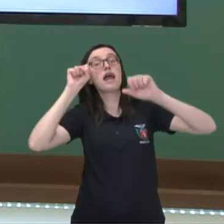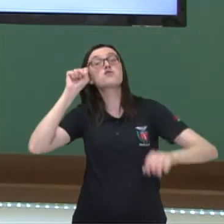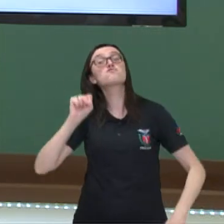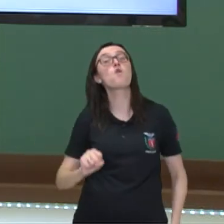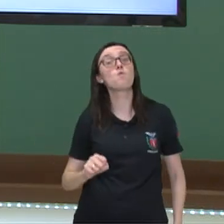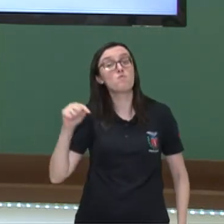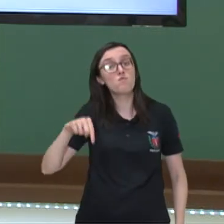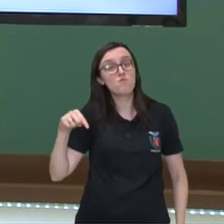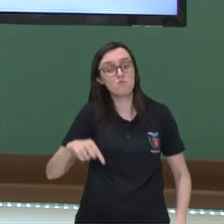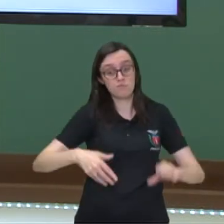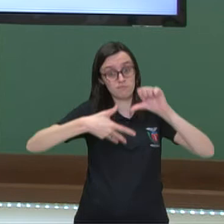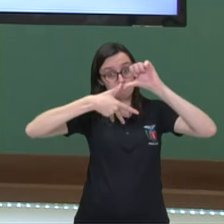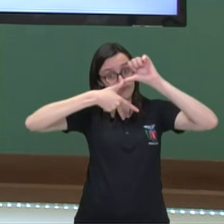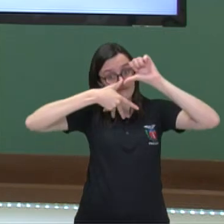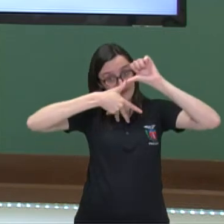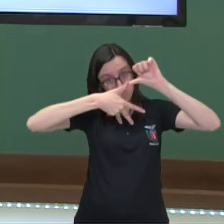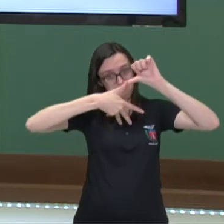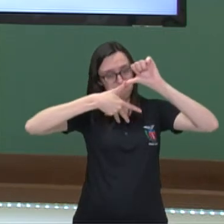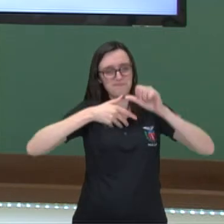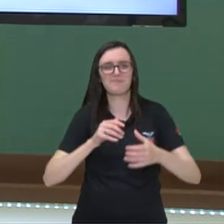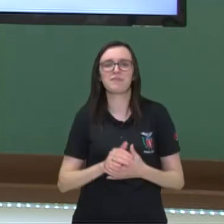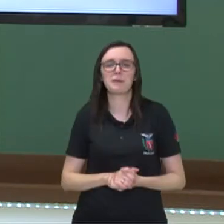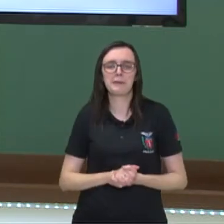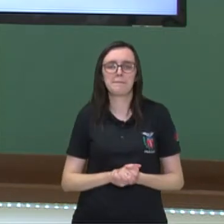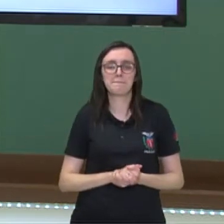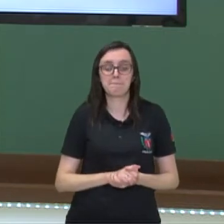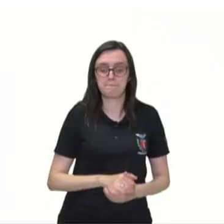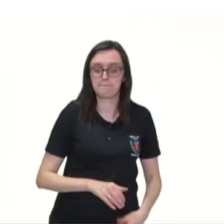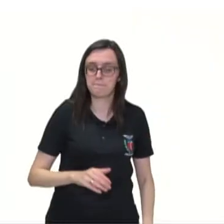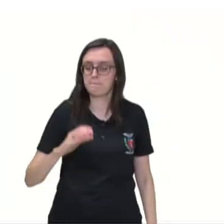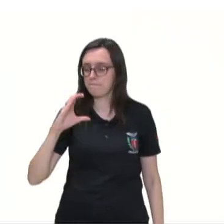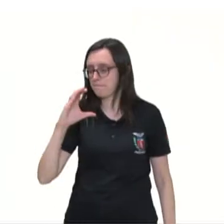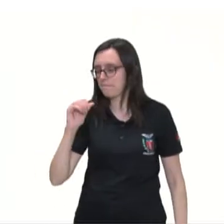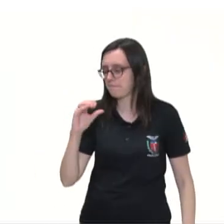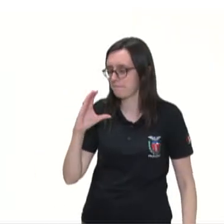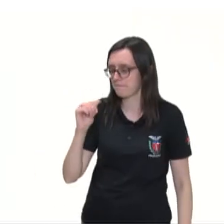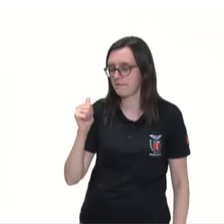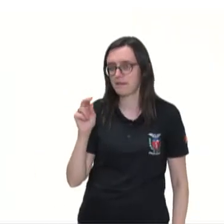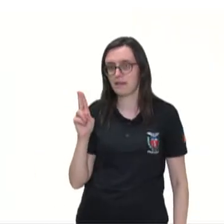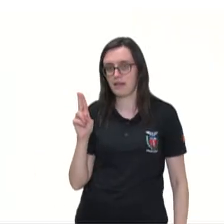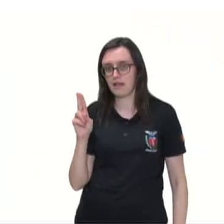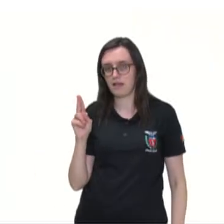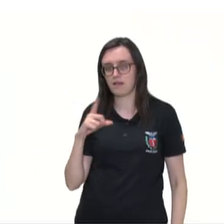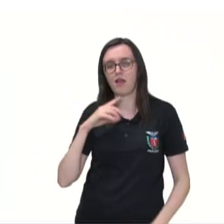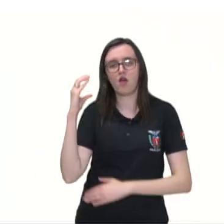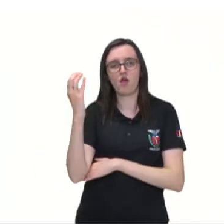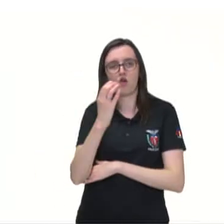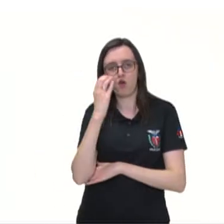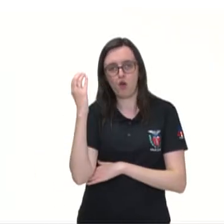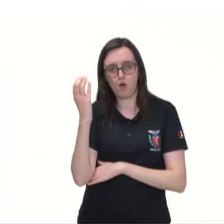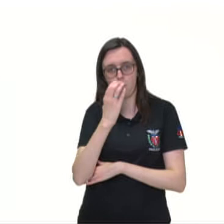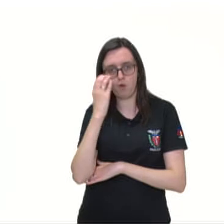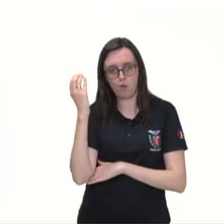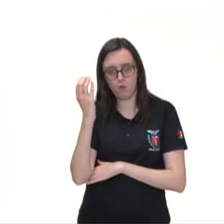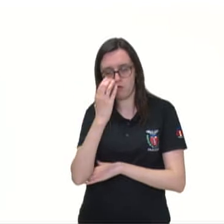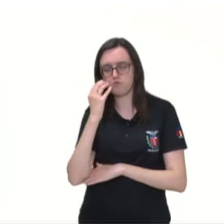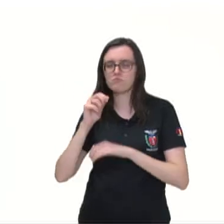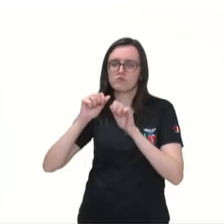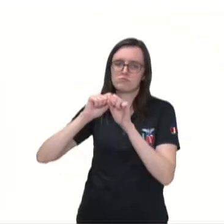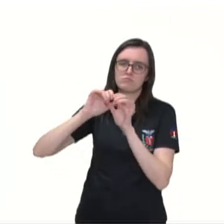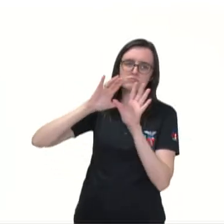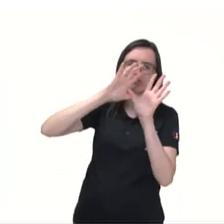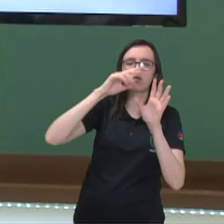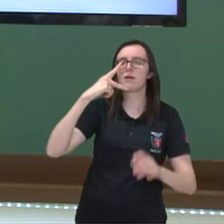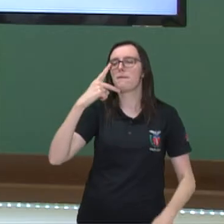-americano o cacau, né? O cacau, então, saiu aqui da Colômbia, chegou ao